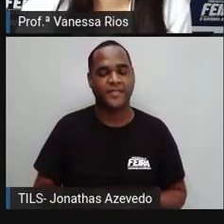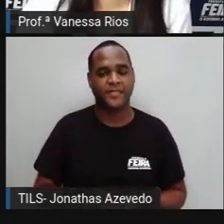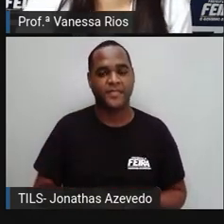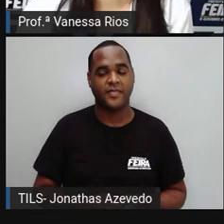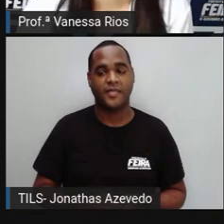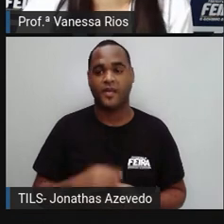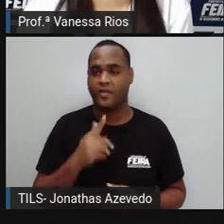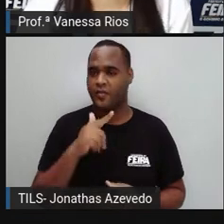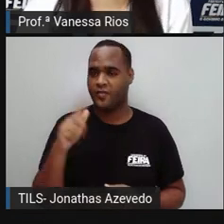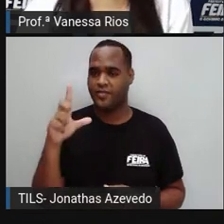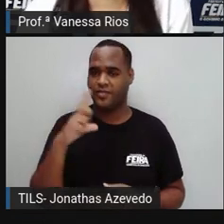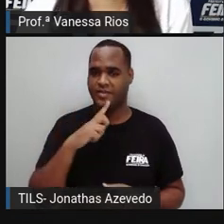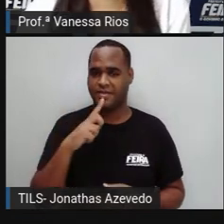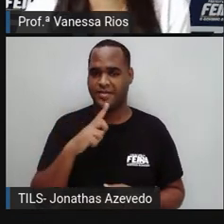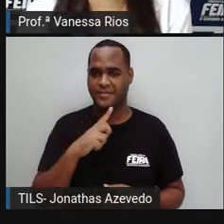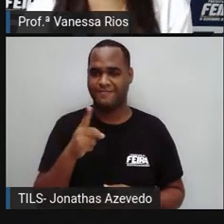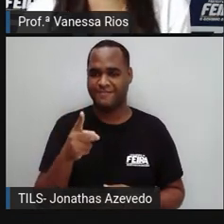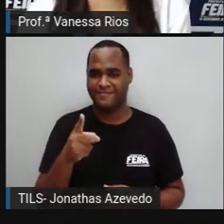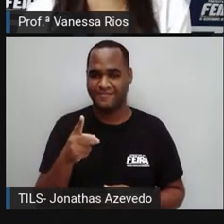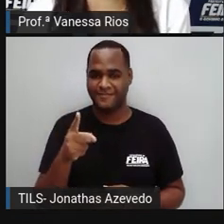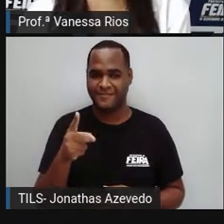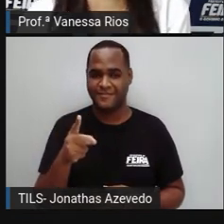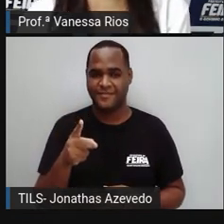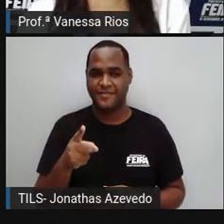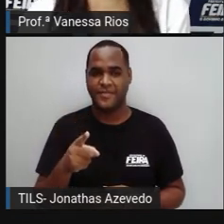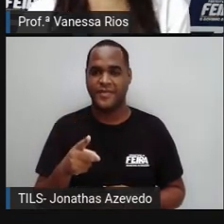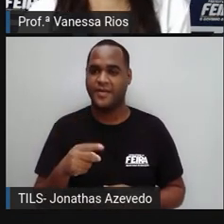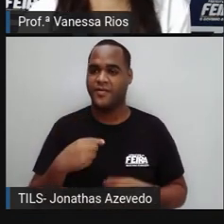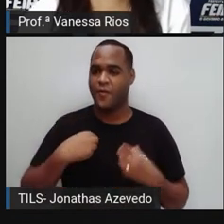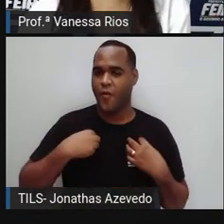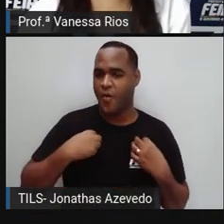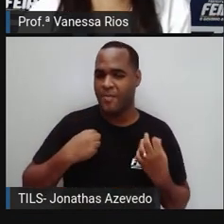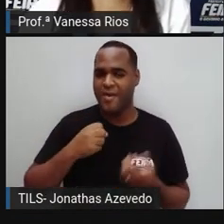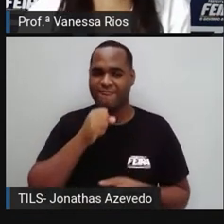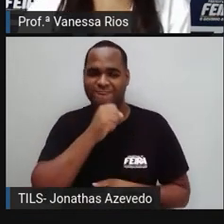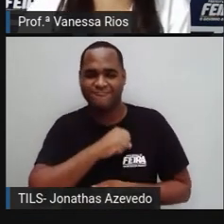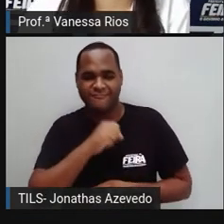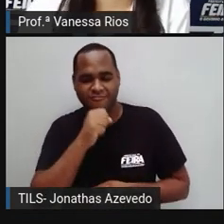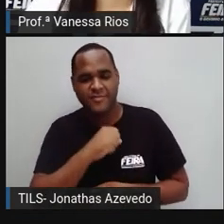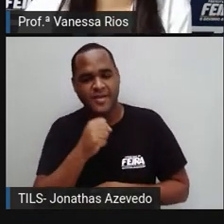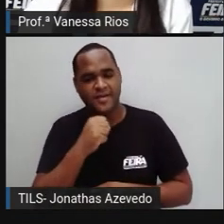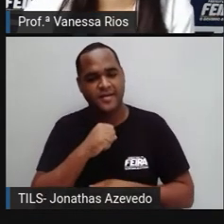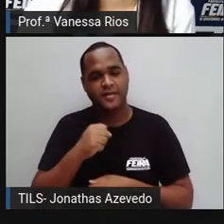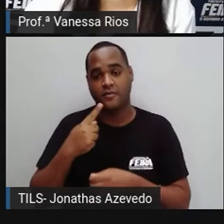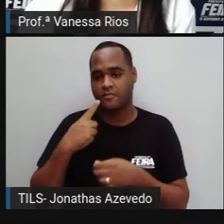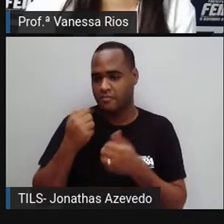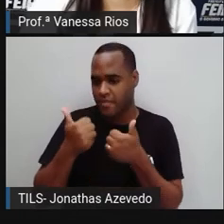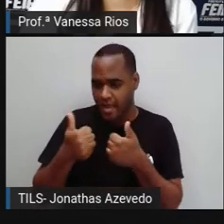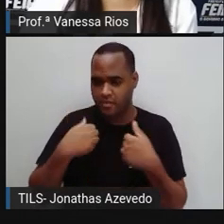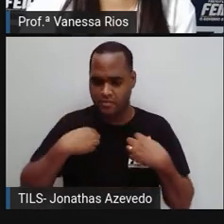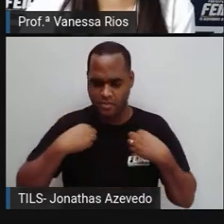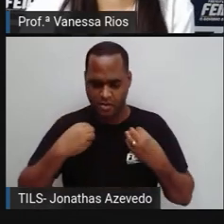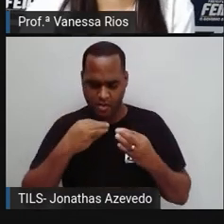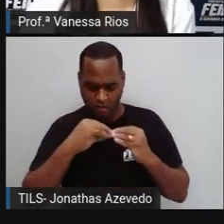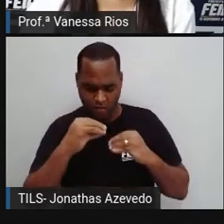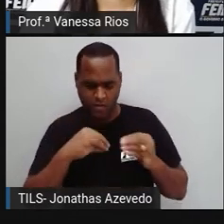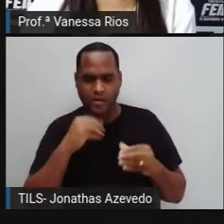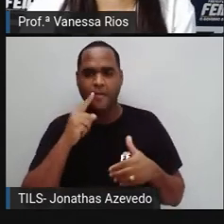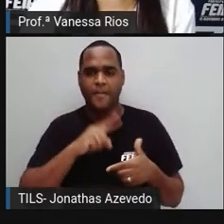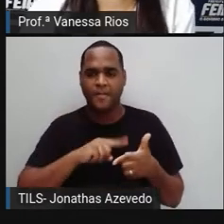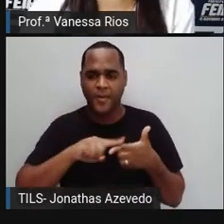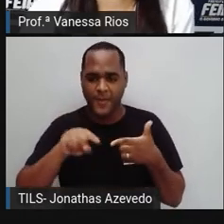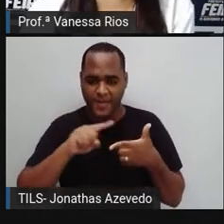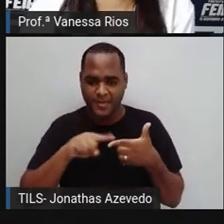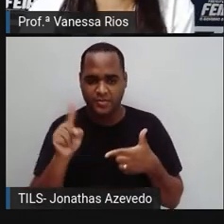Outra atividade aí, ó, são os bazares. Isso mesmo, né? Tem sido aí uma atividade